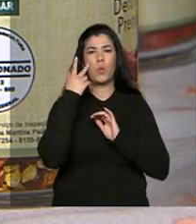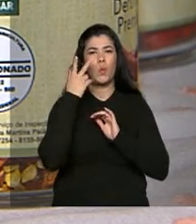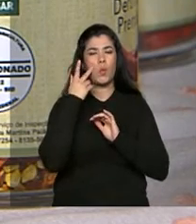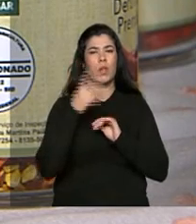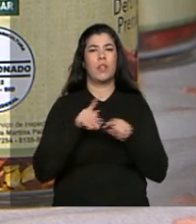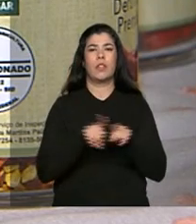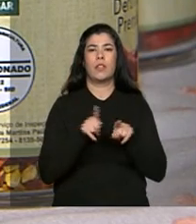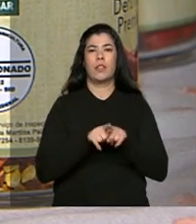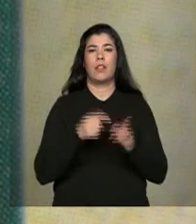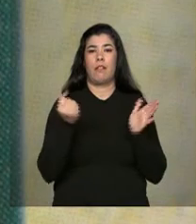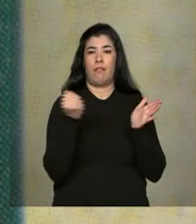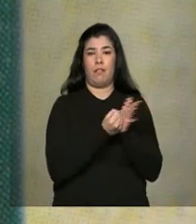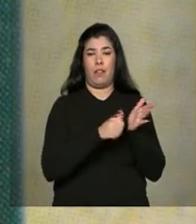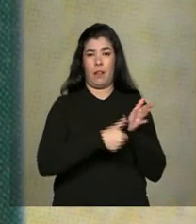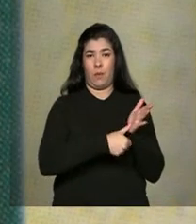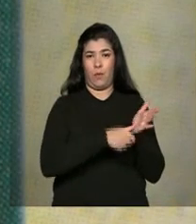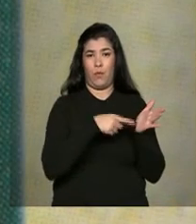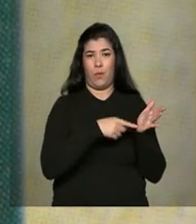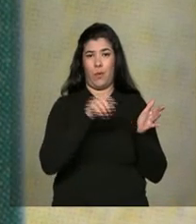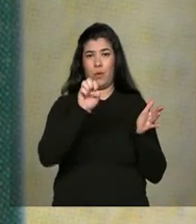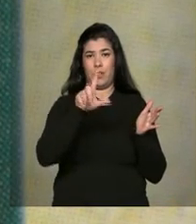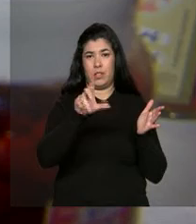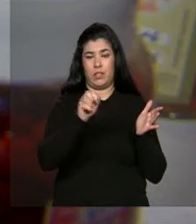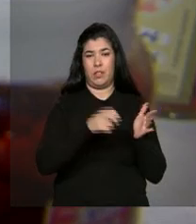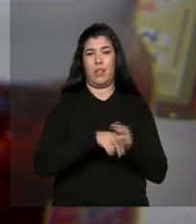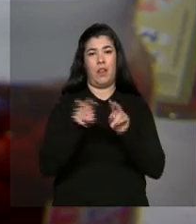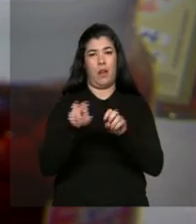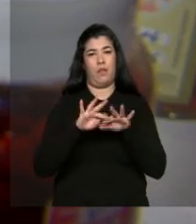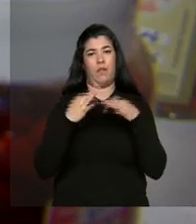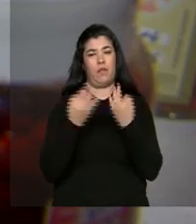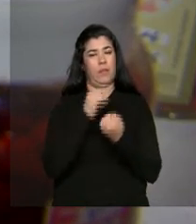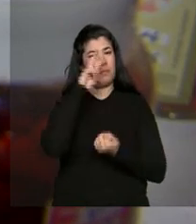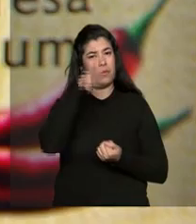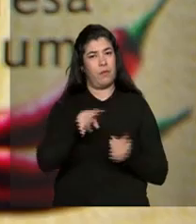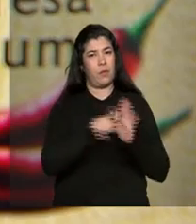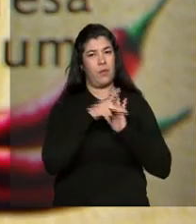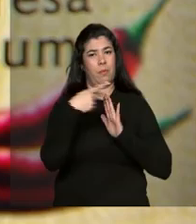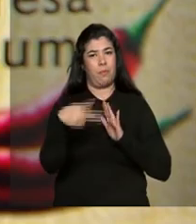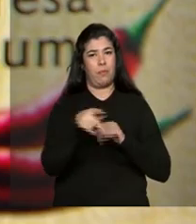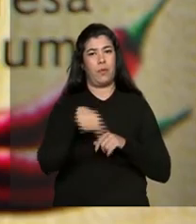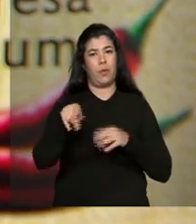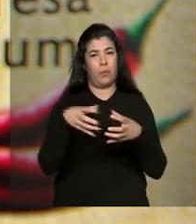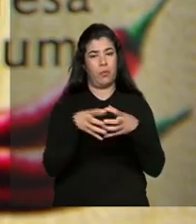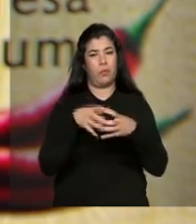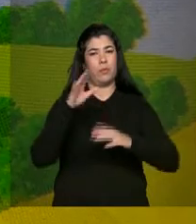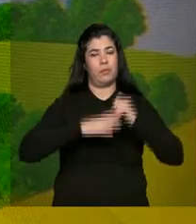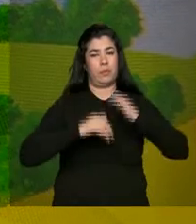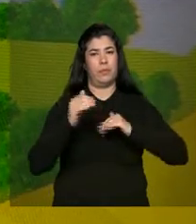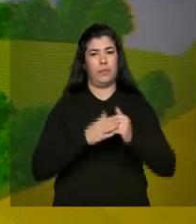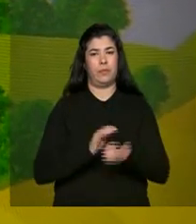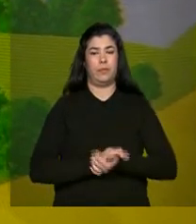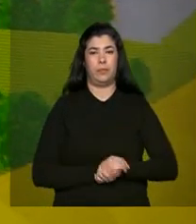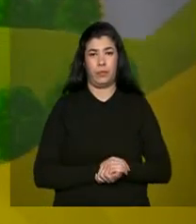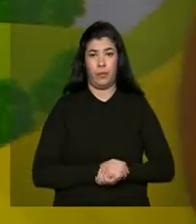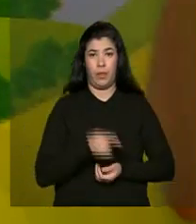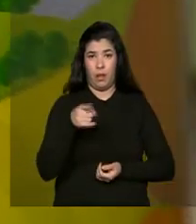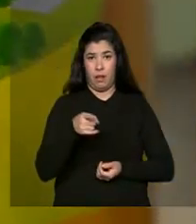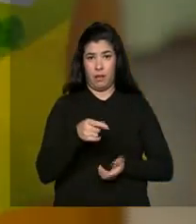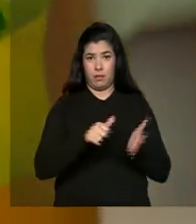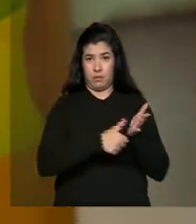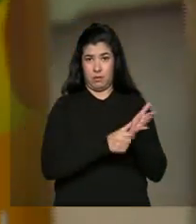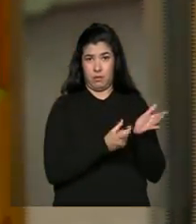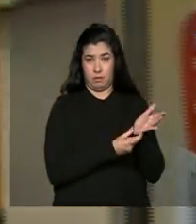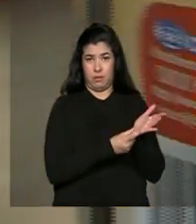da agricultura familiar, que ajuda a identificar os alimentos produzidos por esses profissionais. O selo de